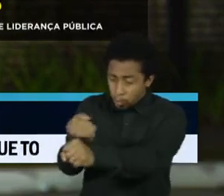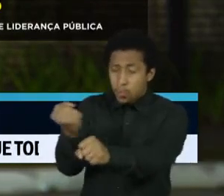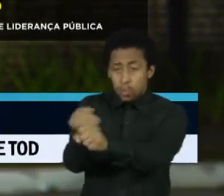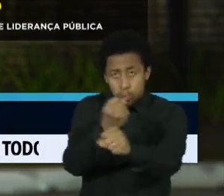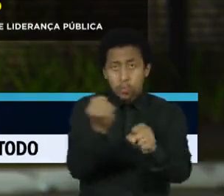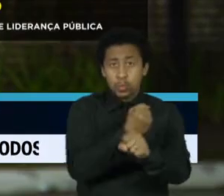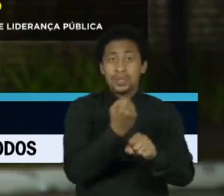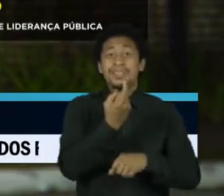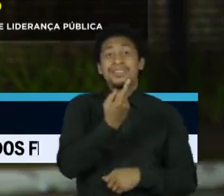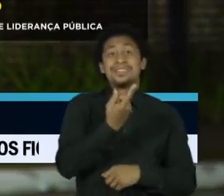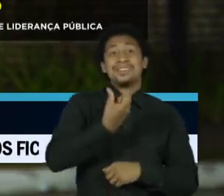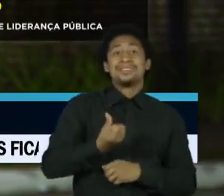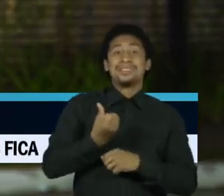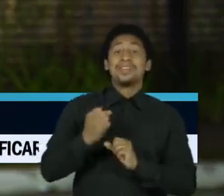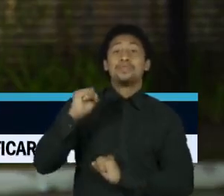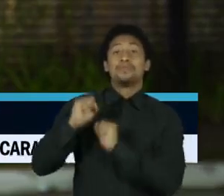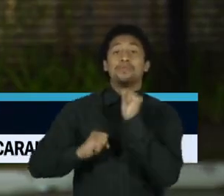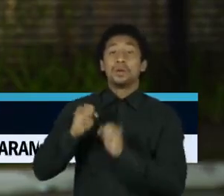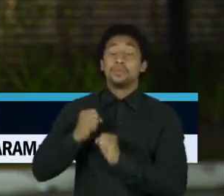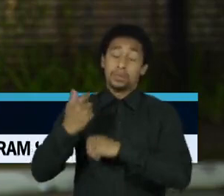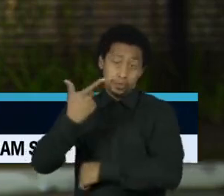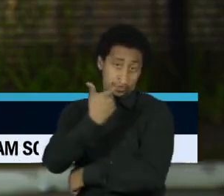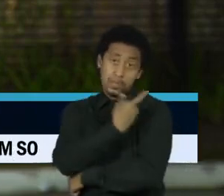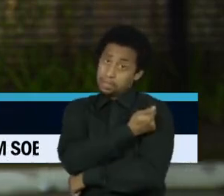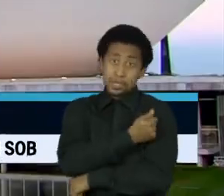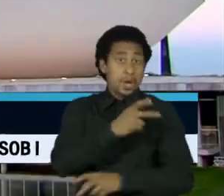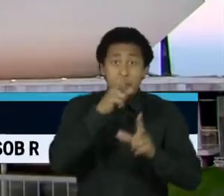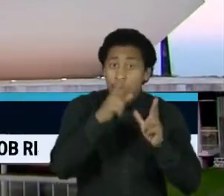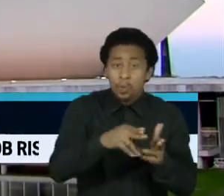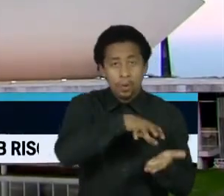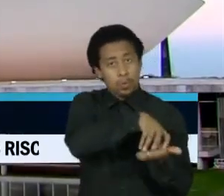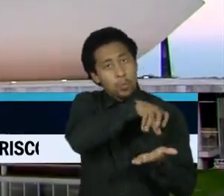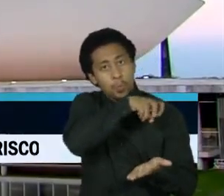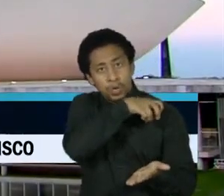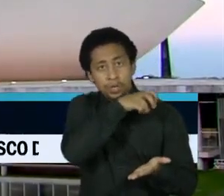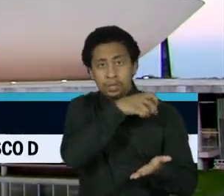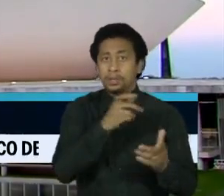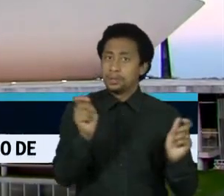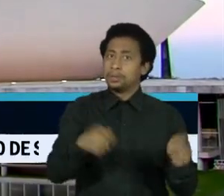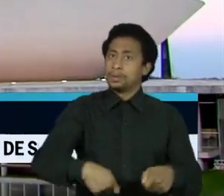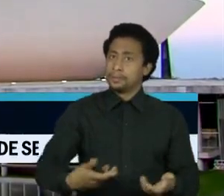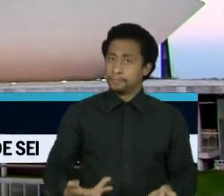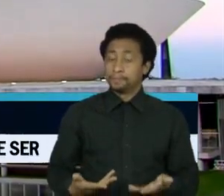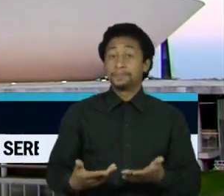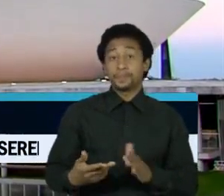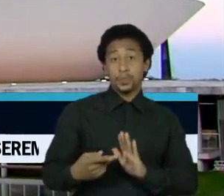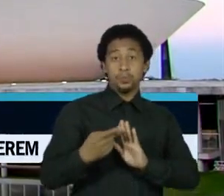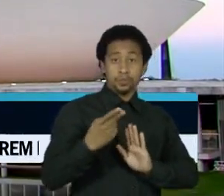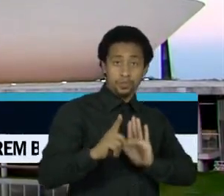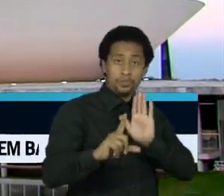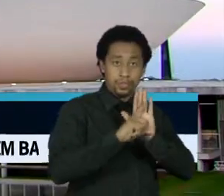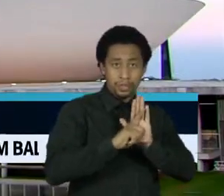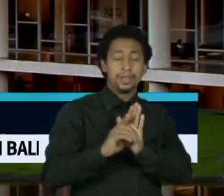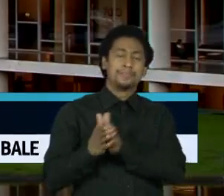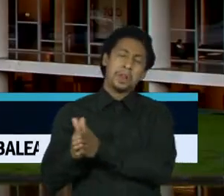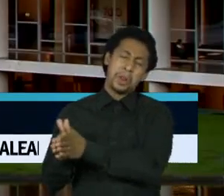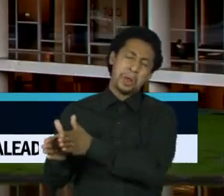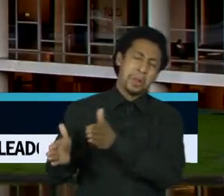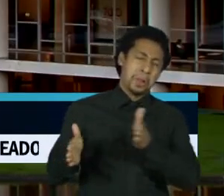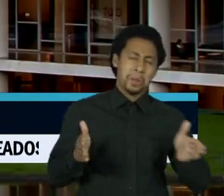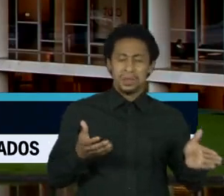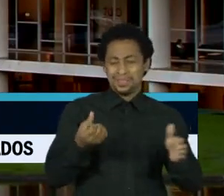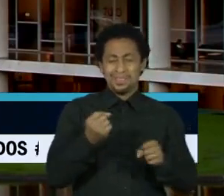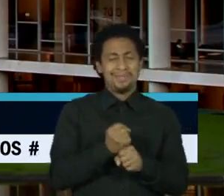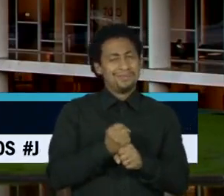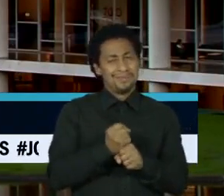fábricas de vacinas, como as do Butantan. Um projeto de lei que está em tramitação há seis anos no Congresso quer acabar